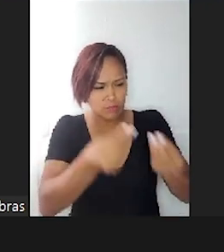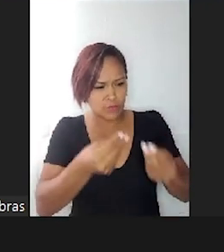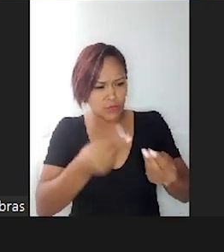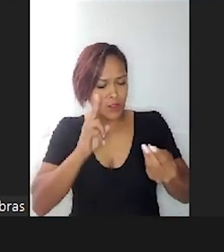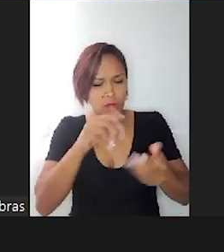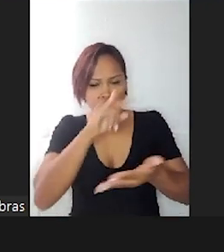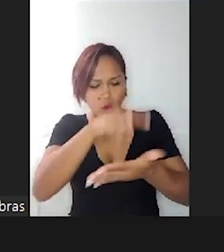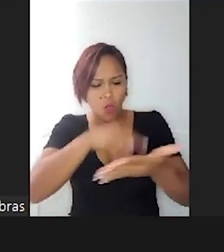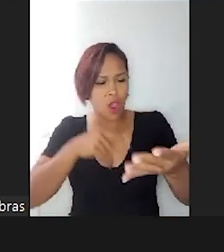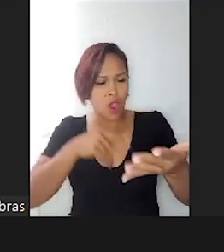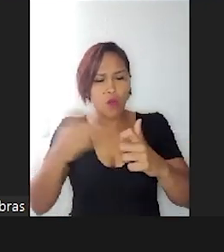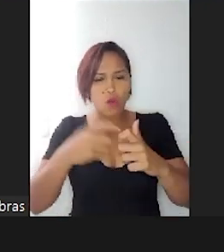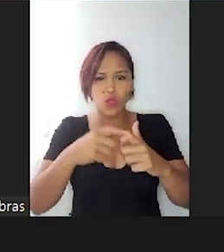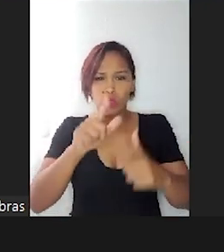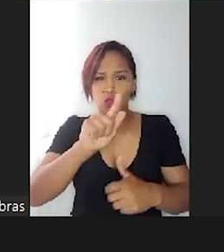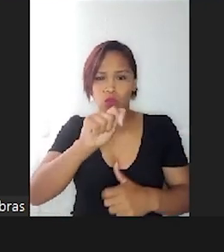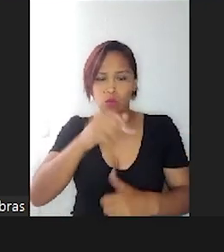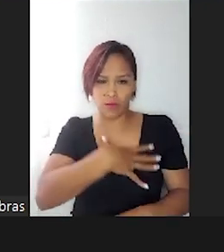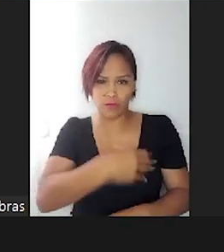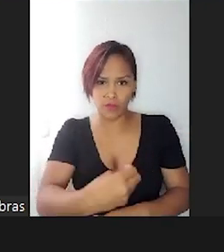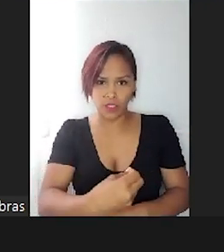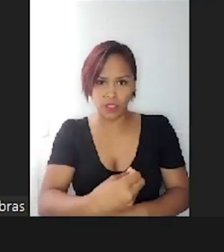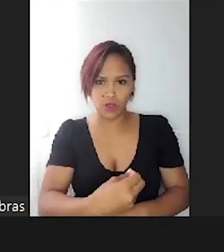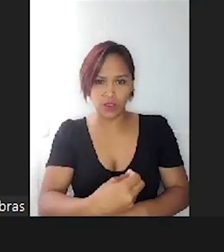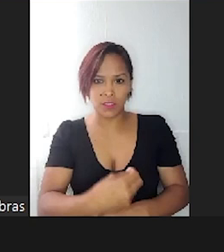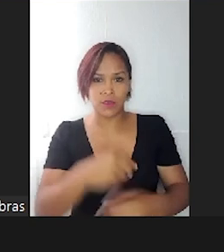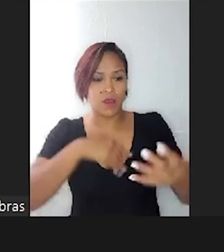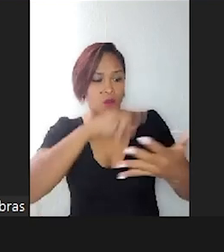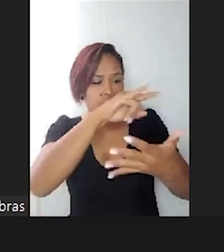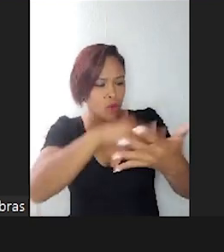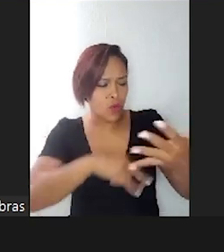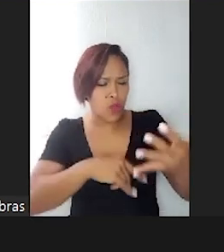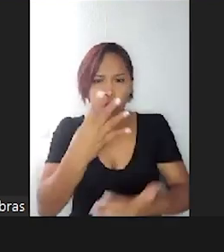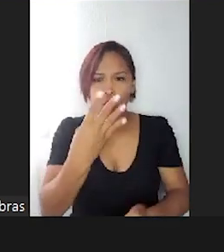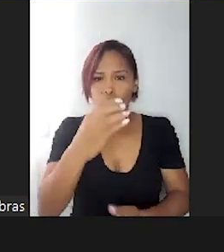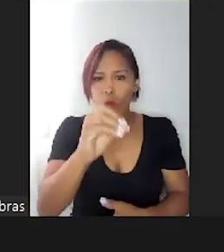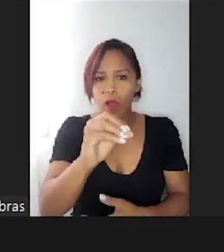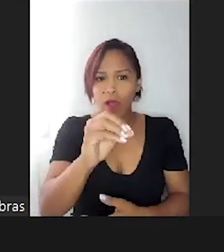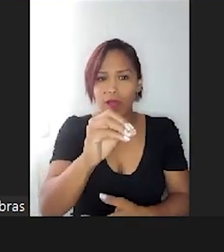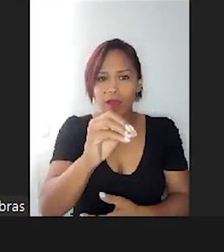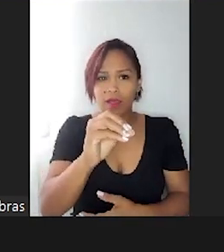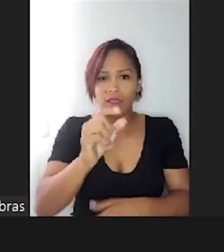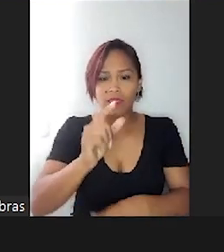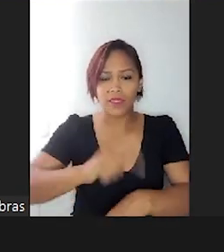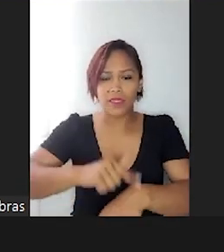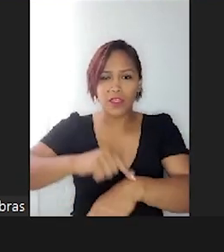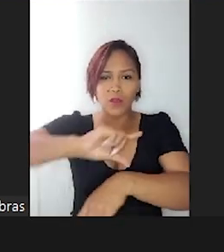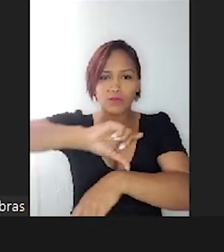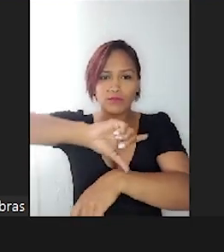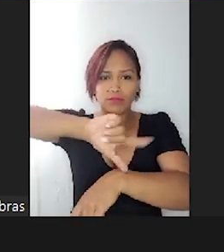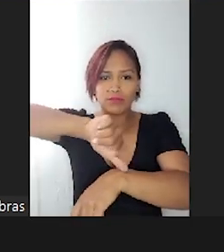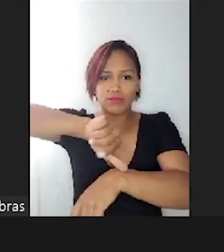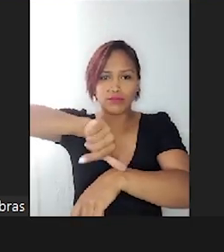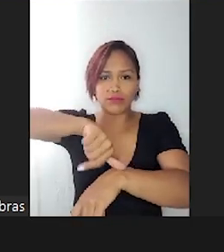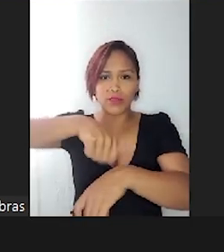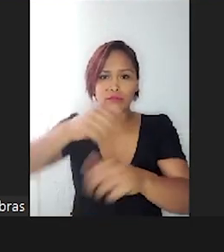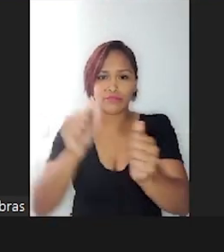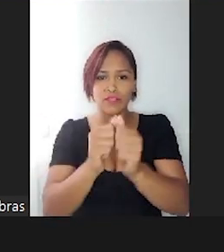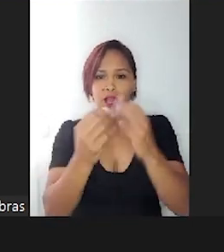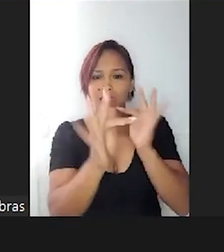Gabriel, tinha lá 40 horas semanais de terapias.